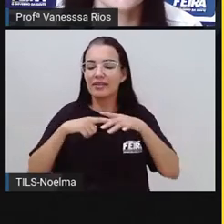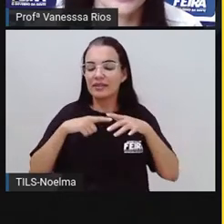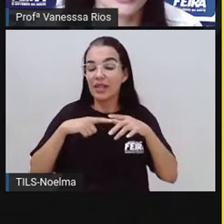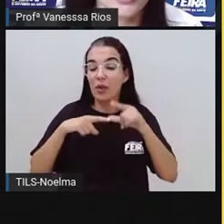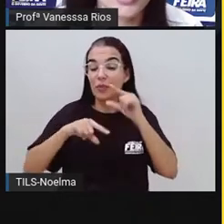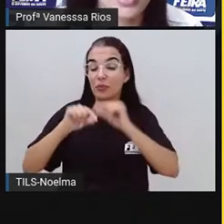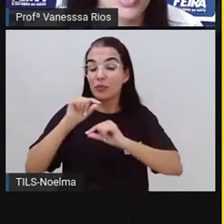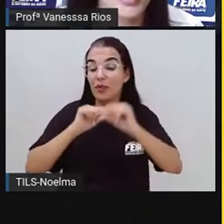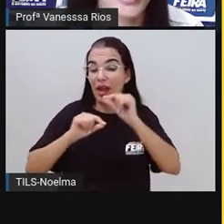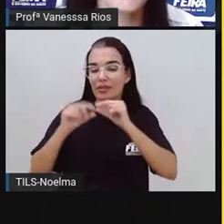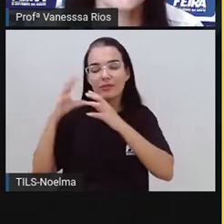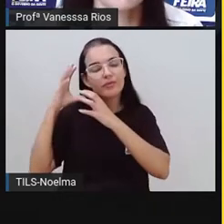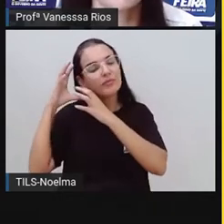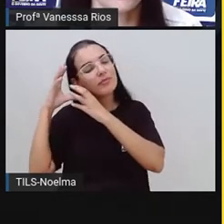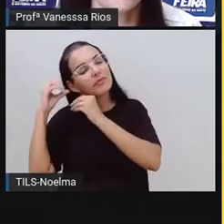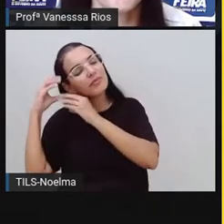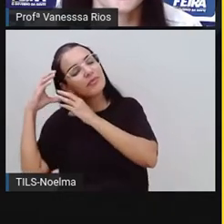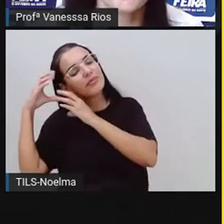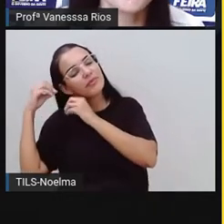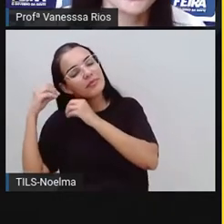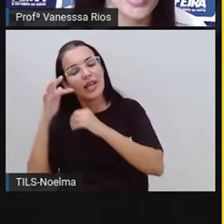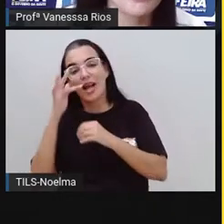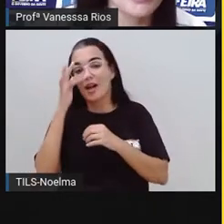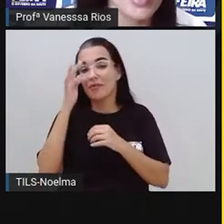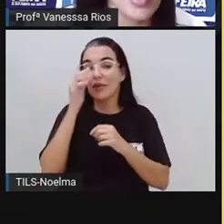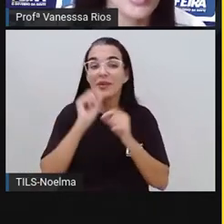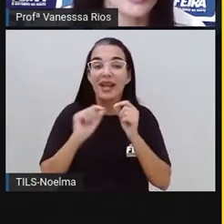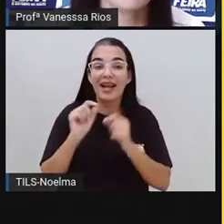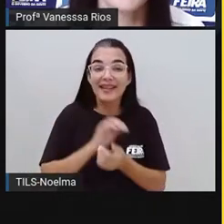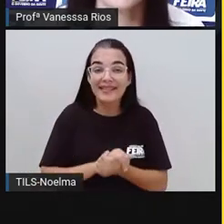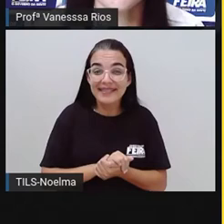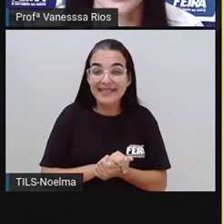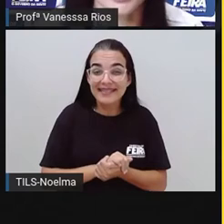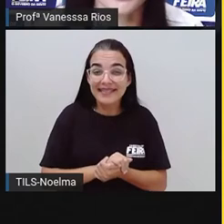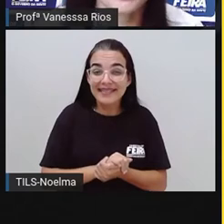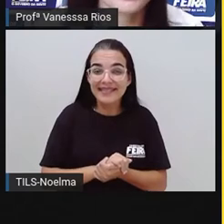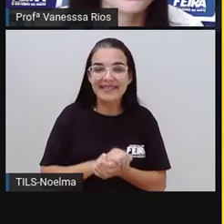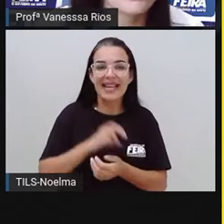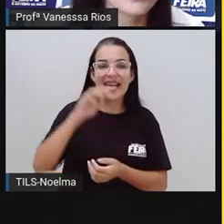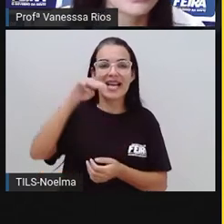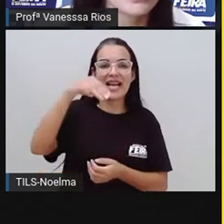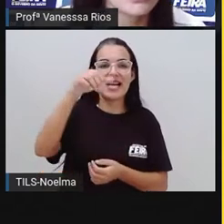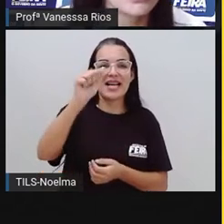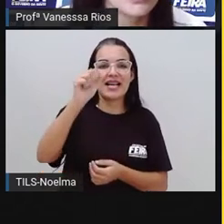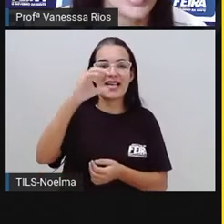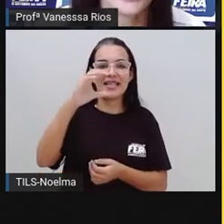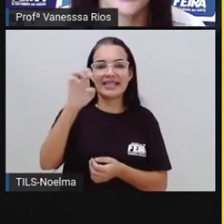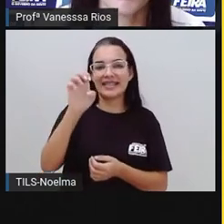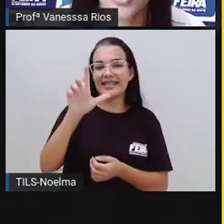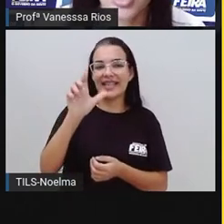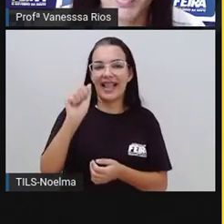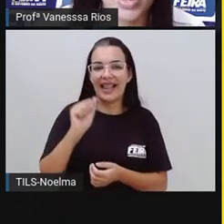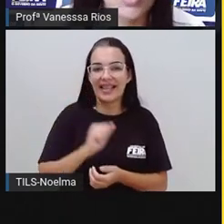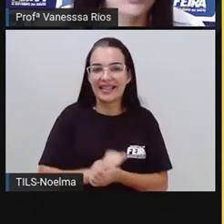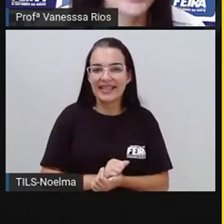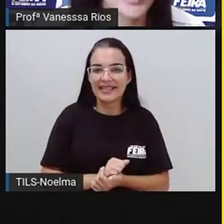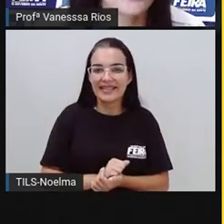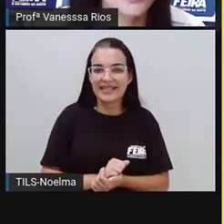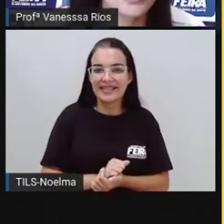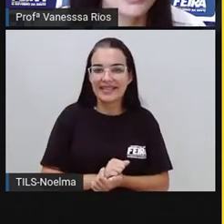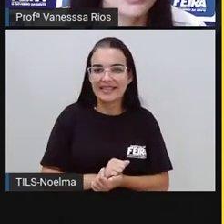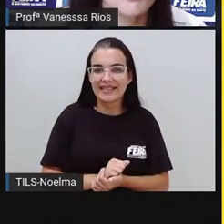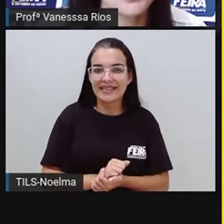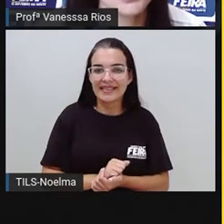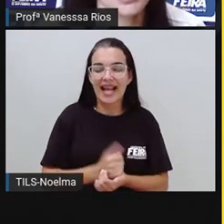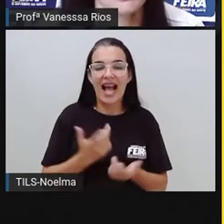travesseiros. Essa flor, pra quem não sabe, é a maceia. Aí a revista pergunta.